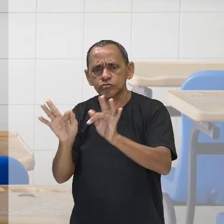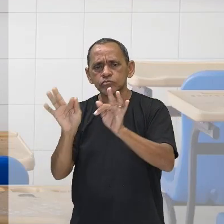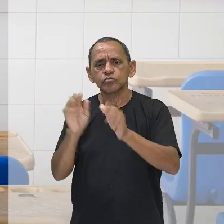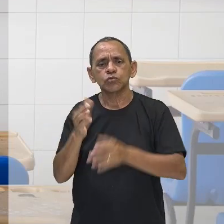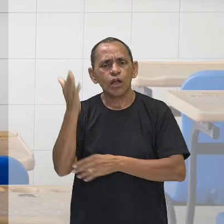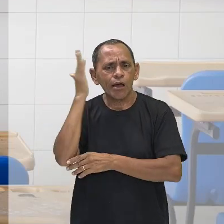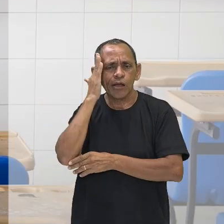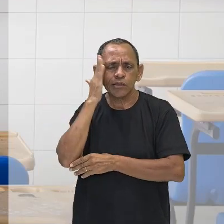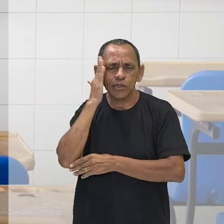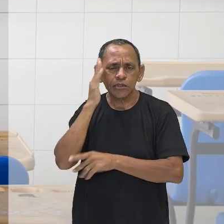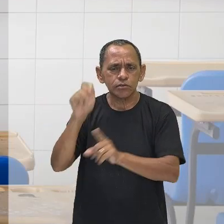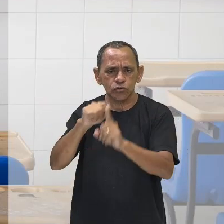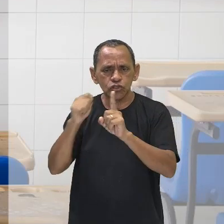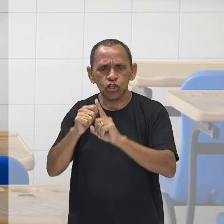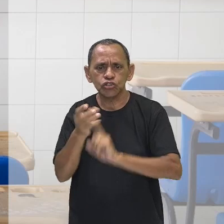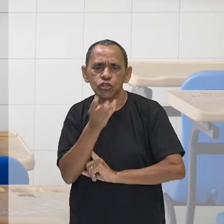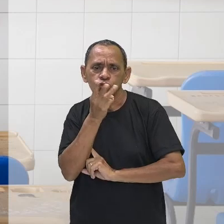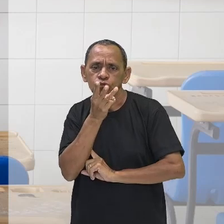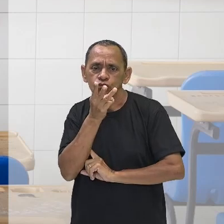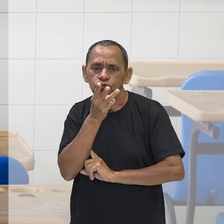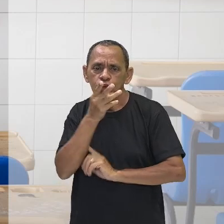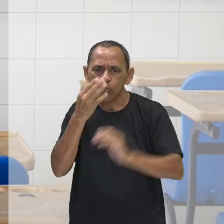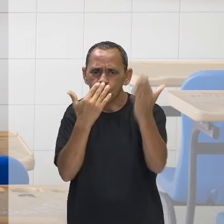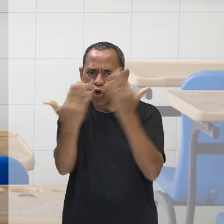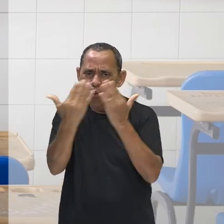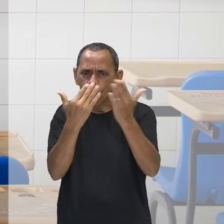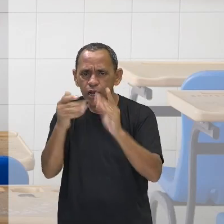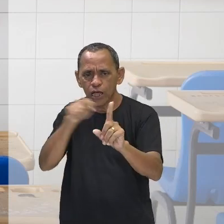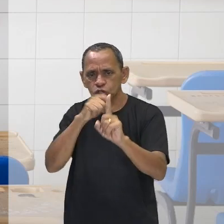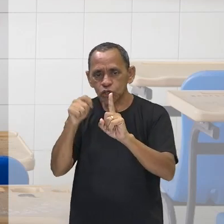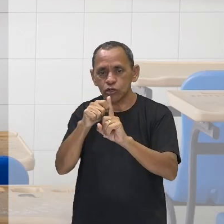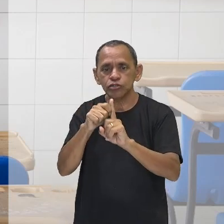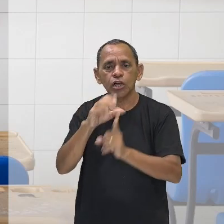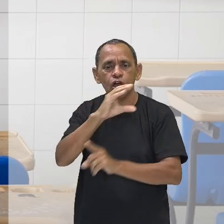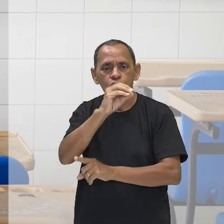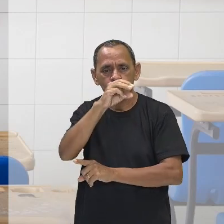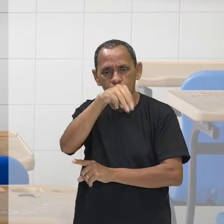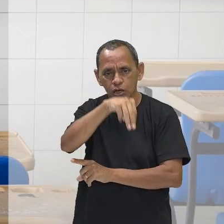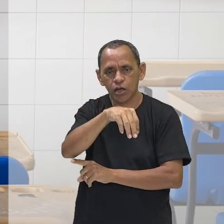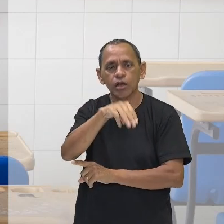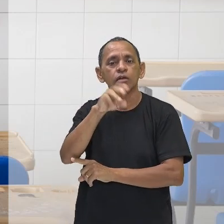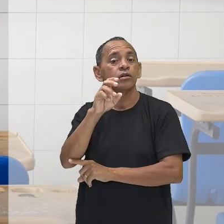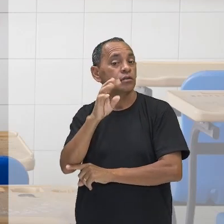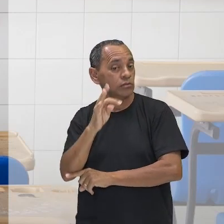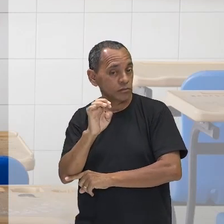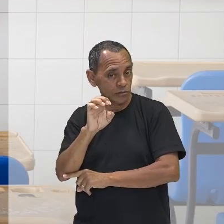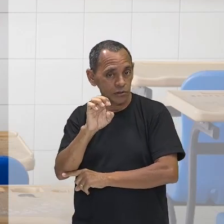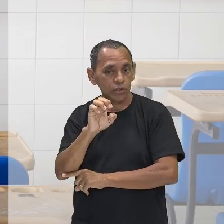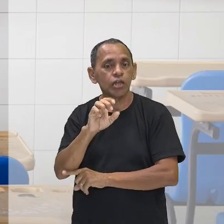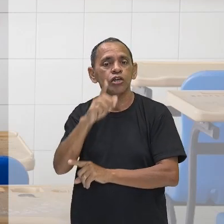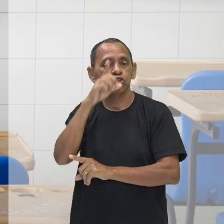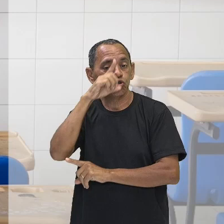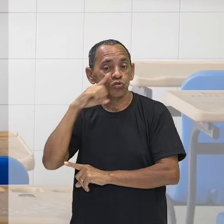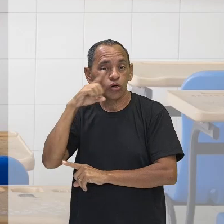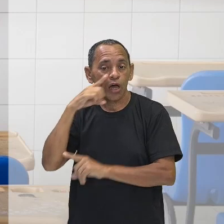Weber, é interessante a gente comparar um pouco com a sociologia de Conte e de Urcaime. Vejam, Conte e de Urcaime construíram